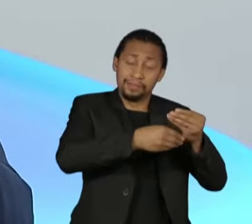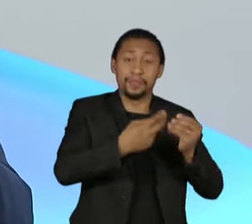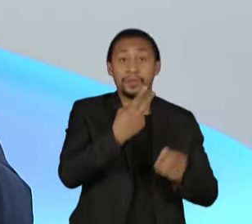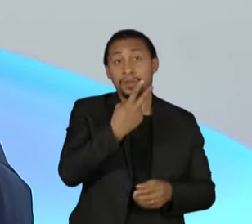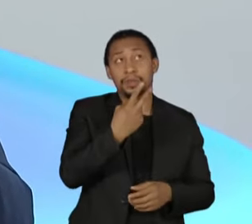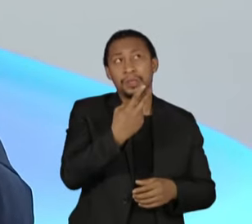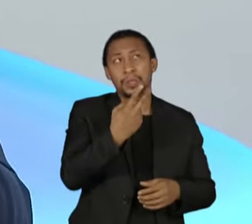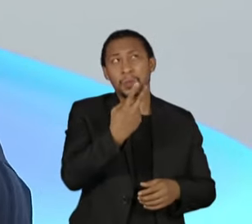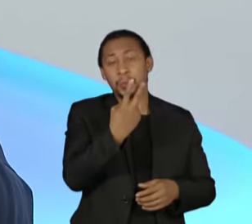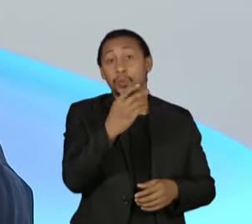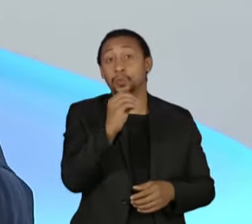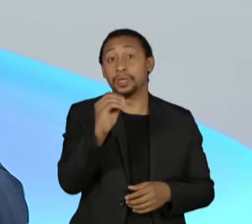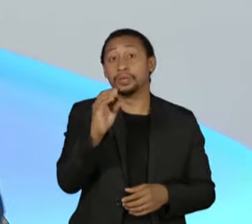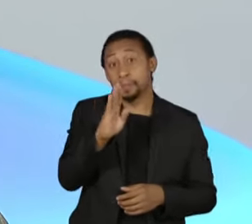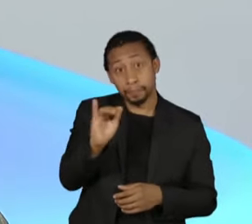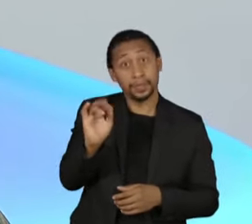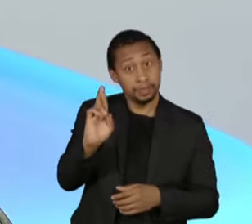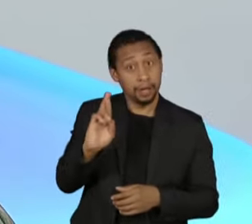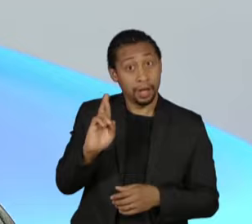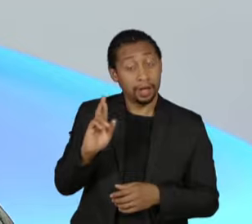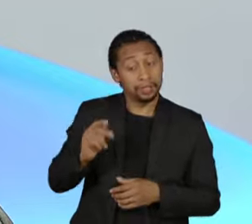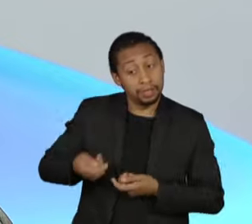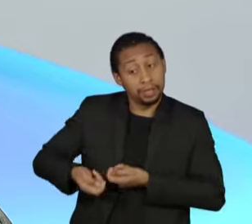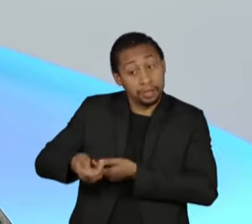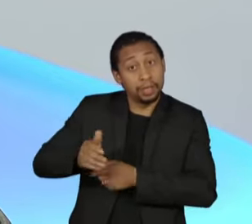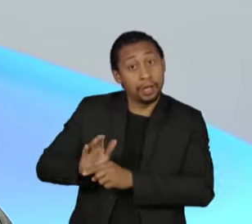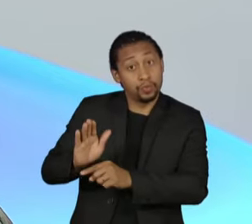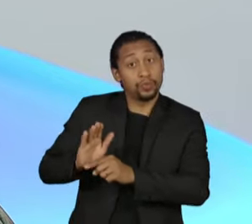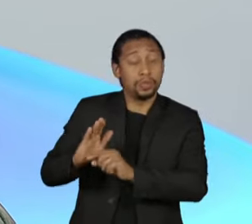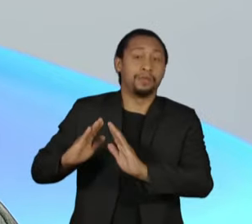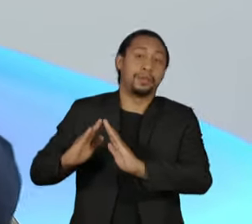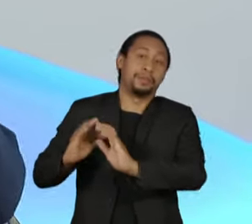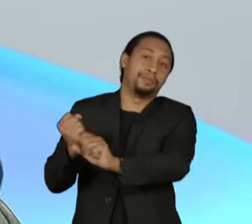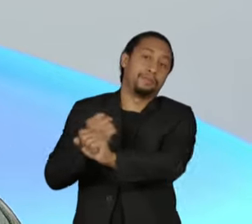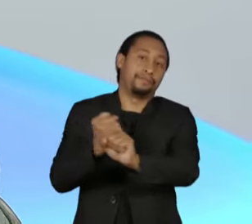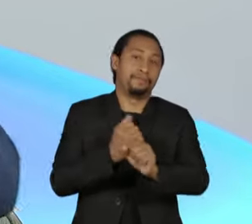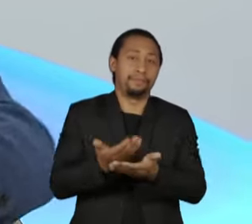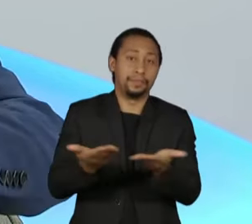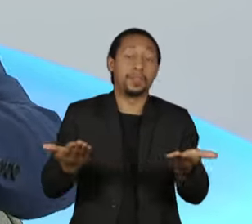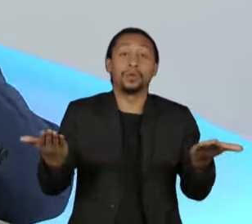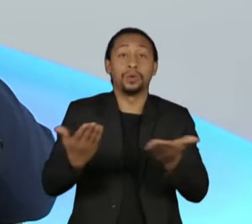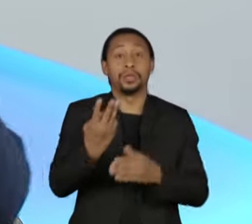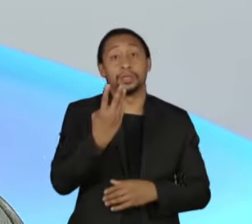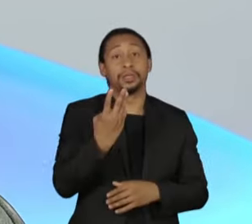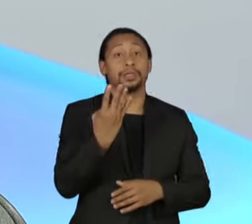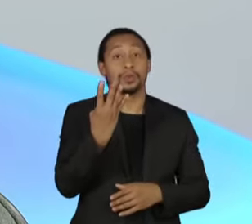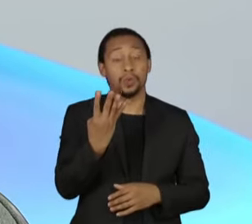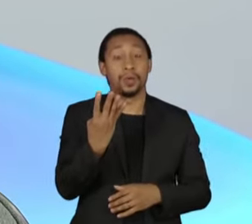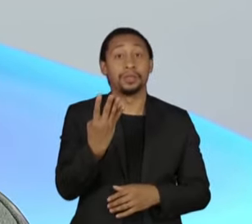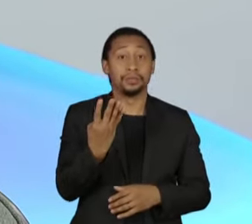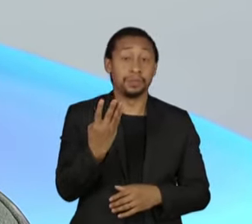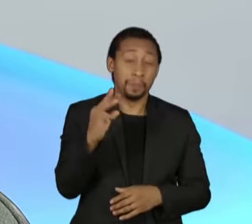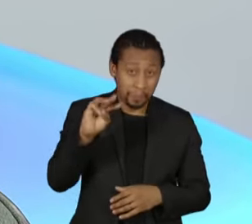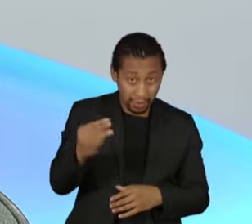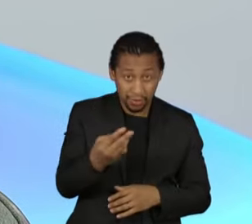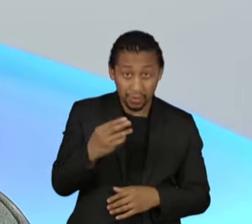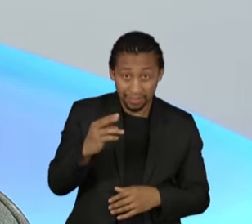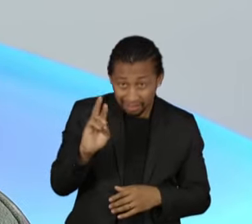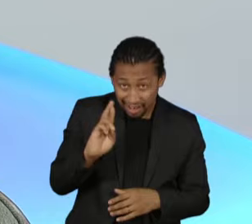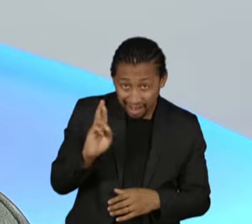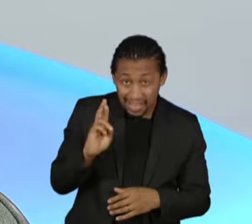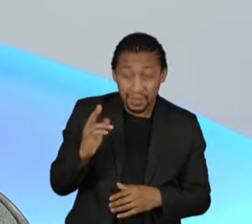investia por ano em habitação. Agora, 34 milhões de reais para o Brasil inteiro, o ano inteiro. Então,